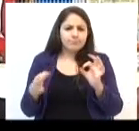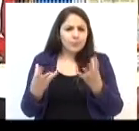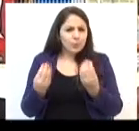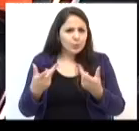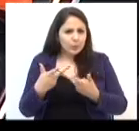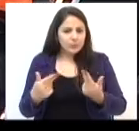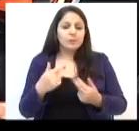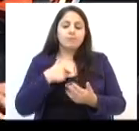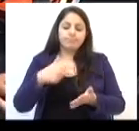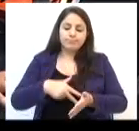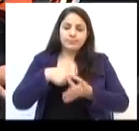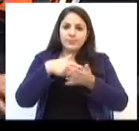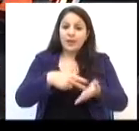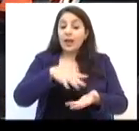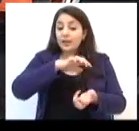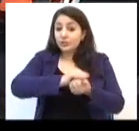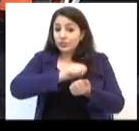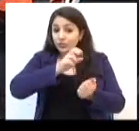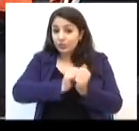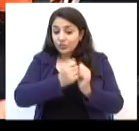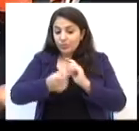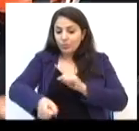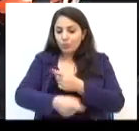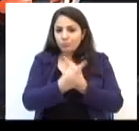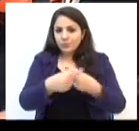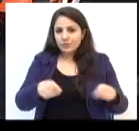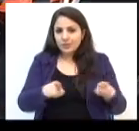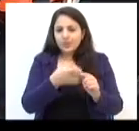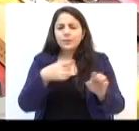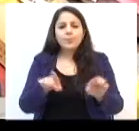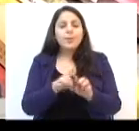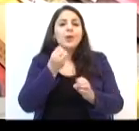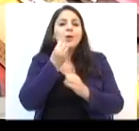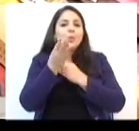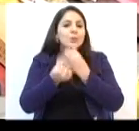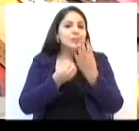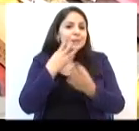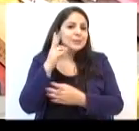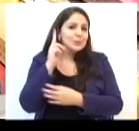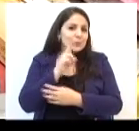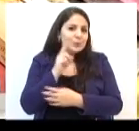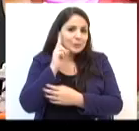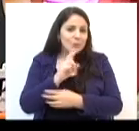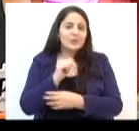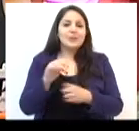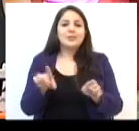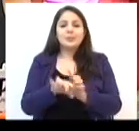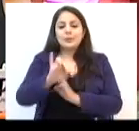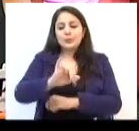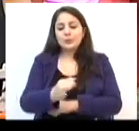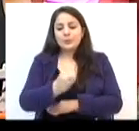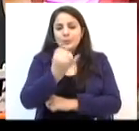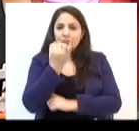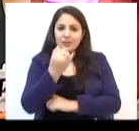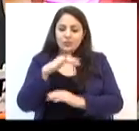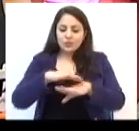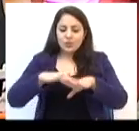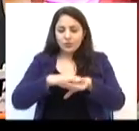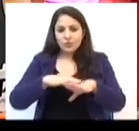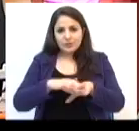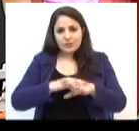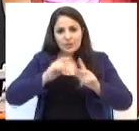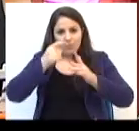intensa. Tem apresentações artísticas e musicais, contação de histórias e a oportunidade de